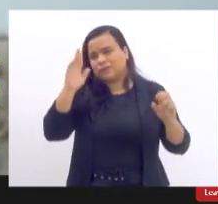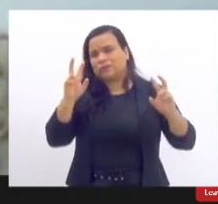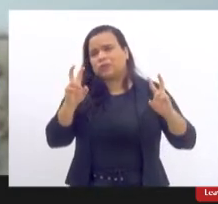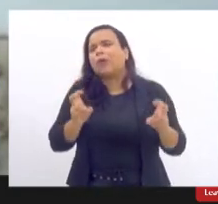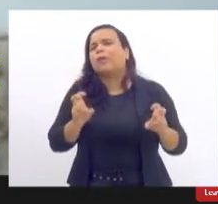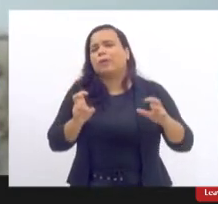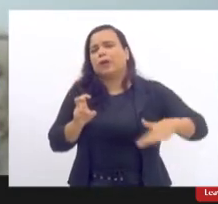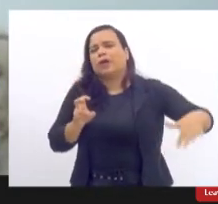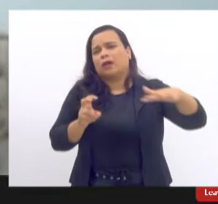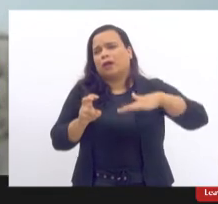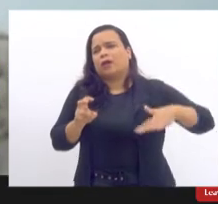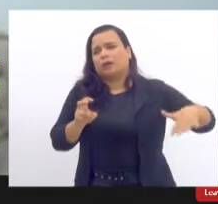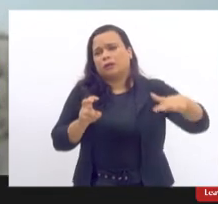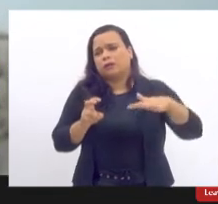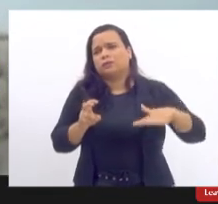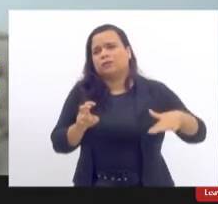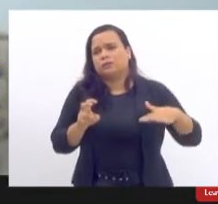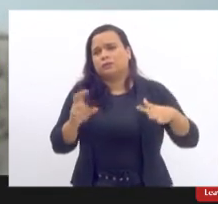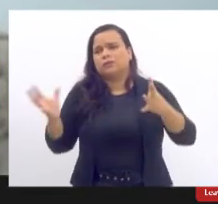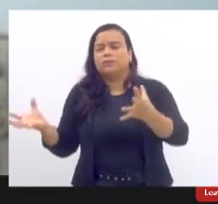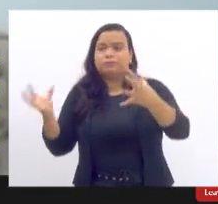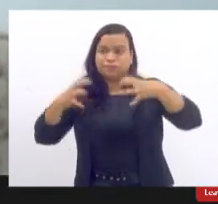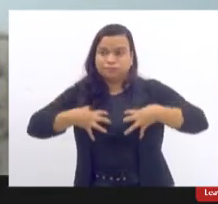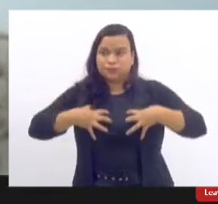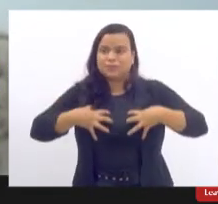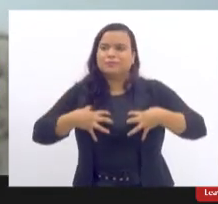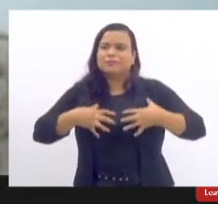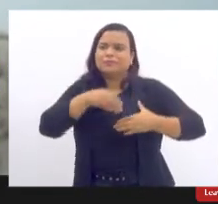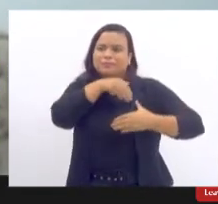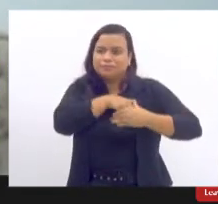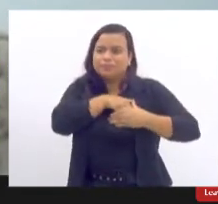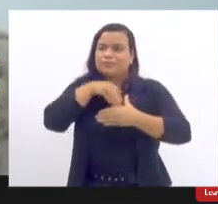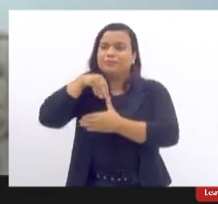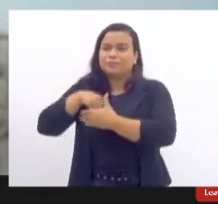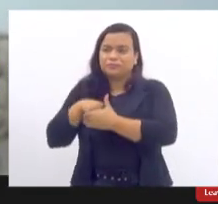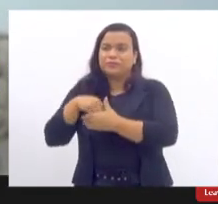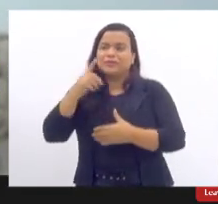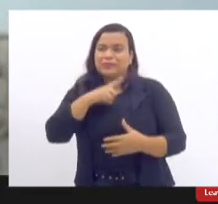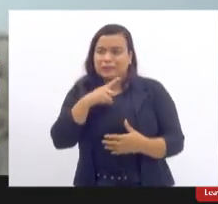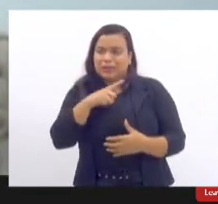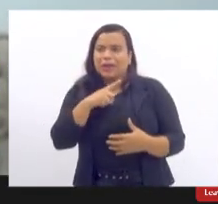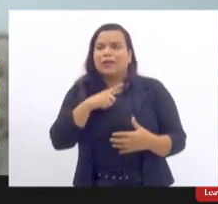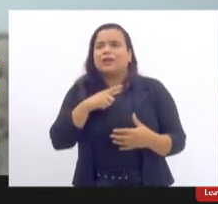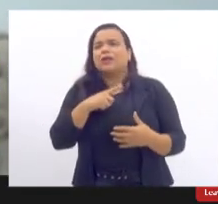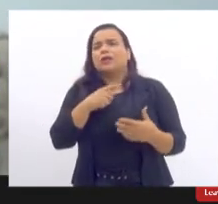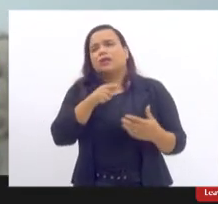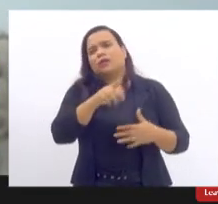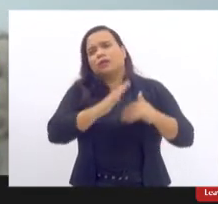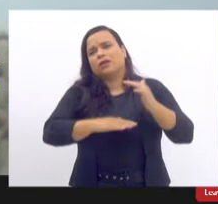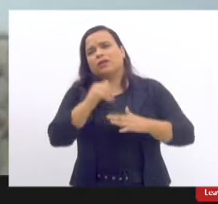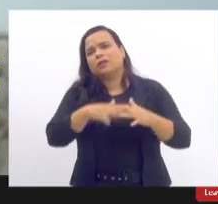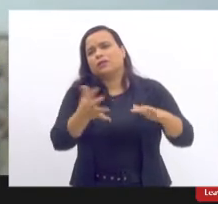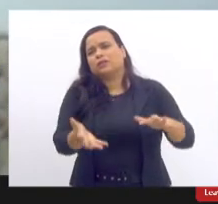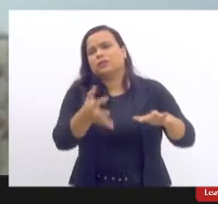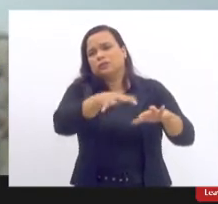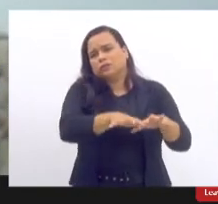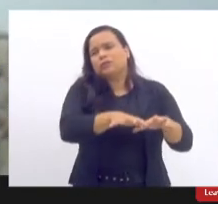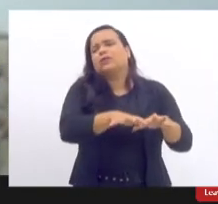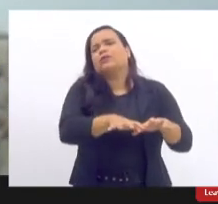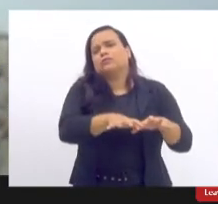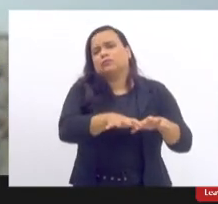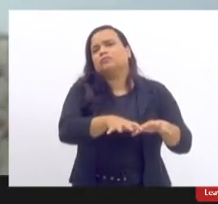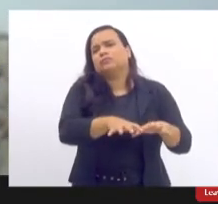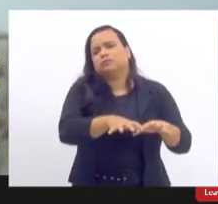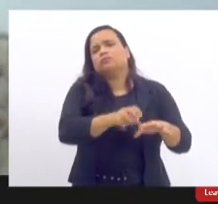próteses de silicone, que é uma prática de inclusão socialmente validada, a gente sabe dos números de prejuízos